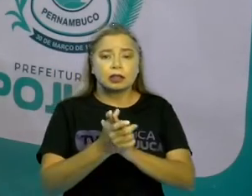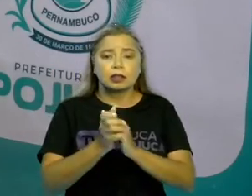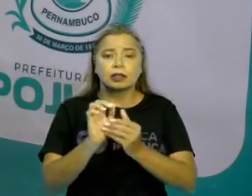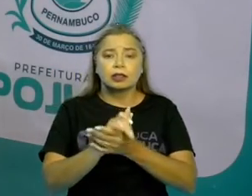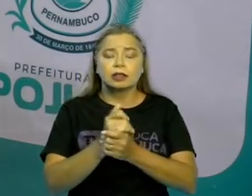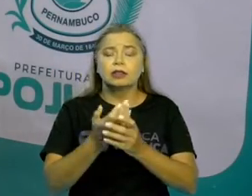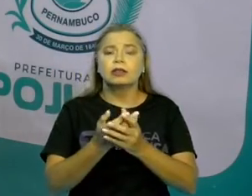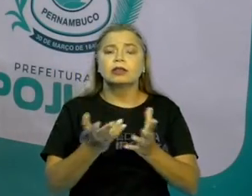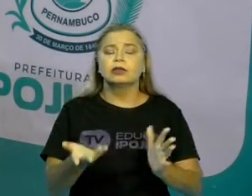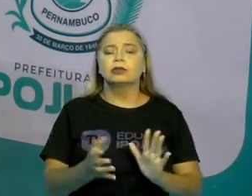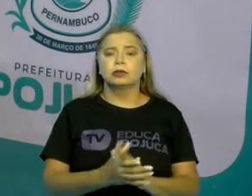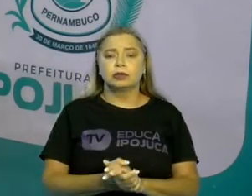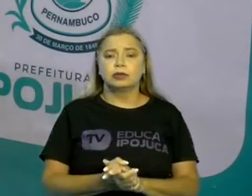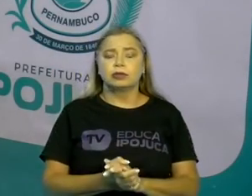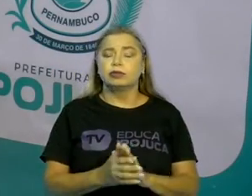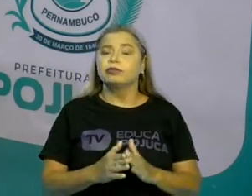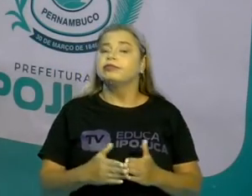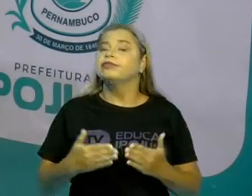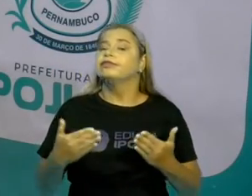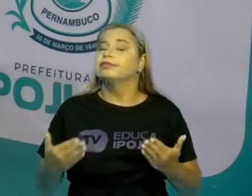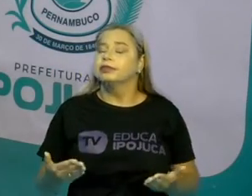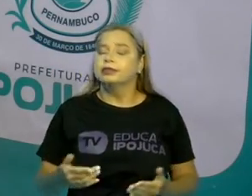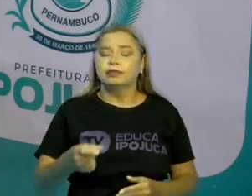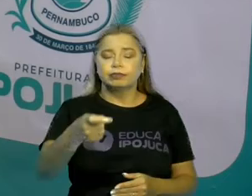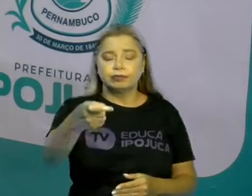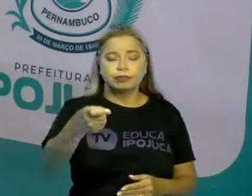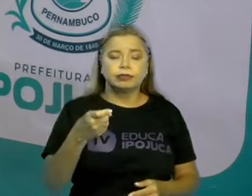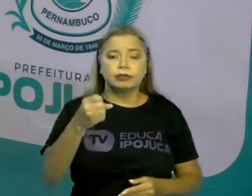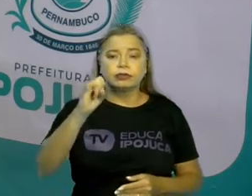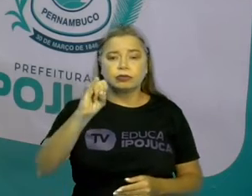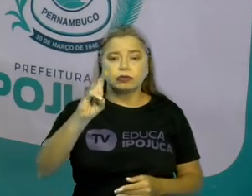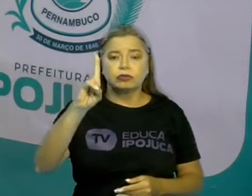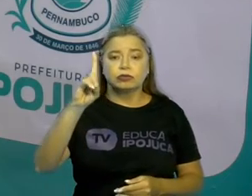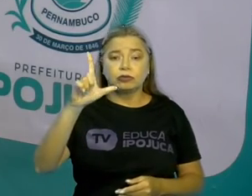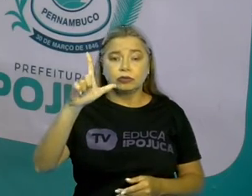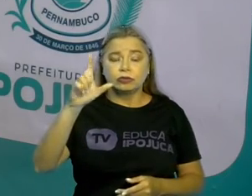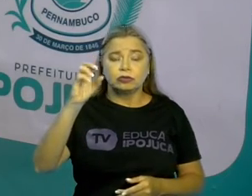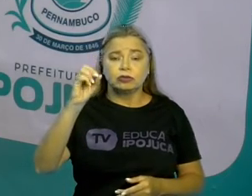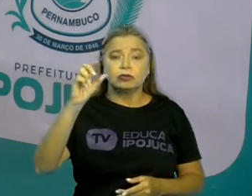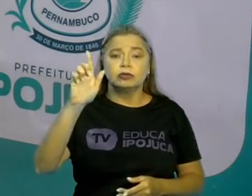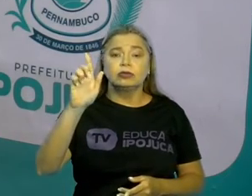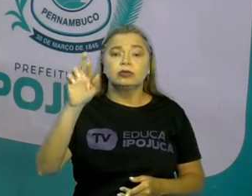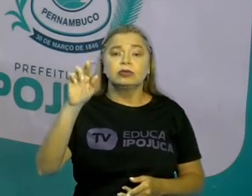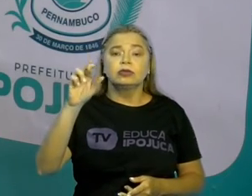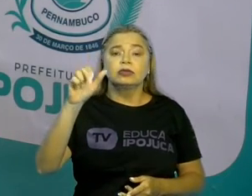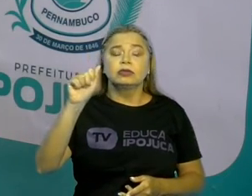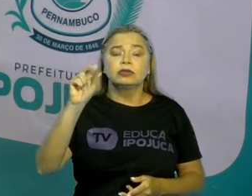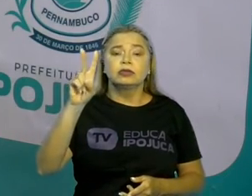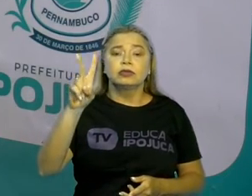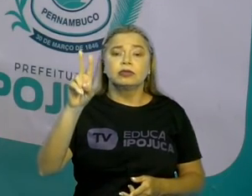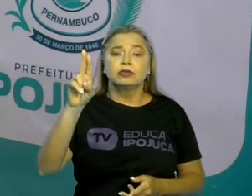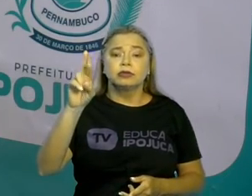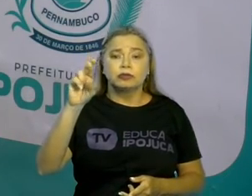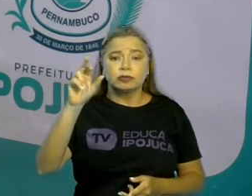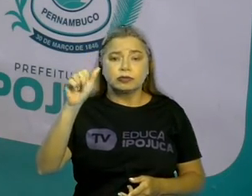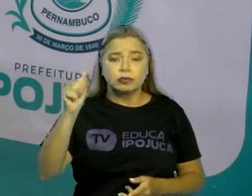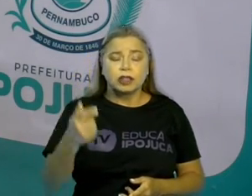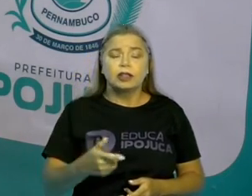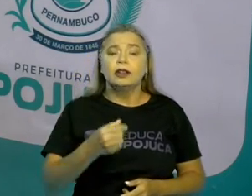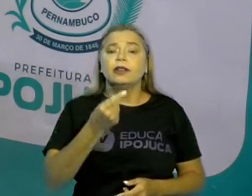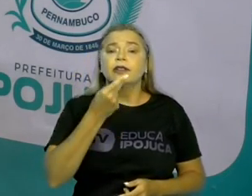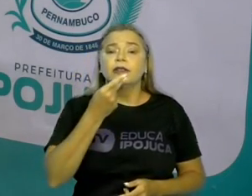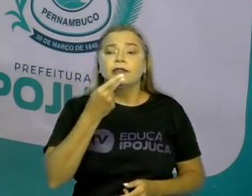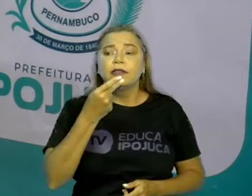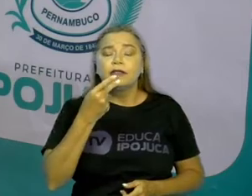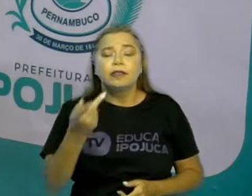xilogravura, ela faz também uma crítica, não é? Aquele que produz, aquele que trabalha, e